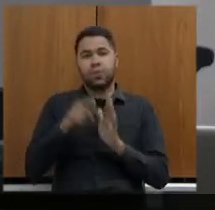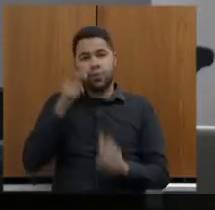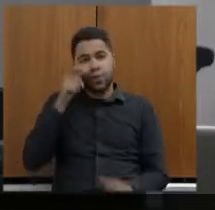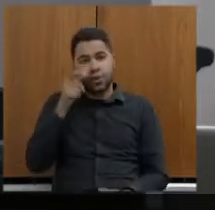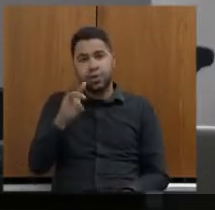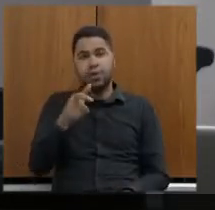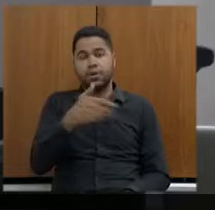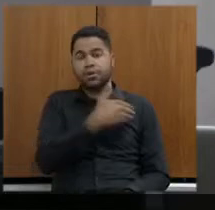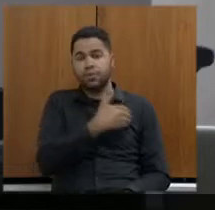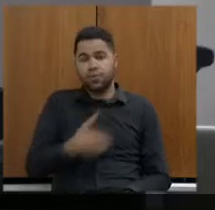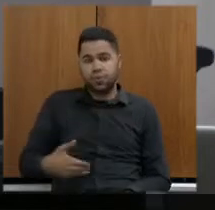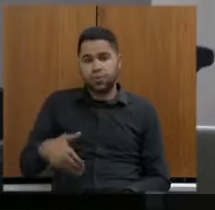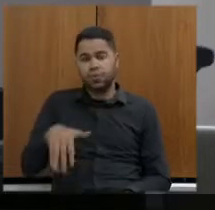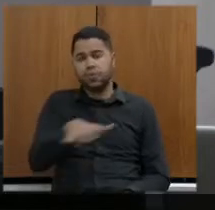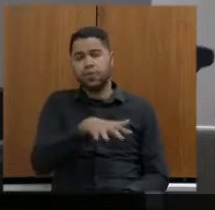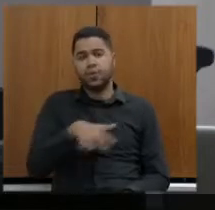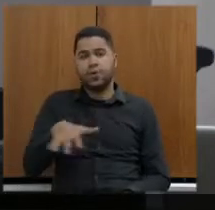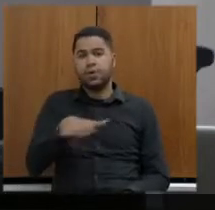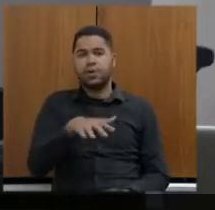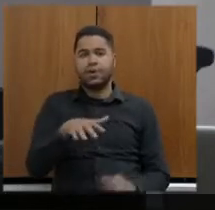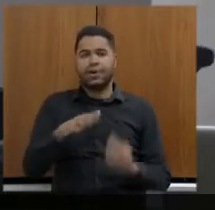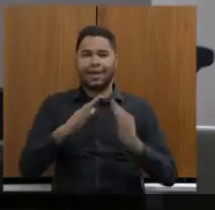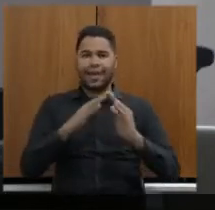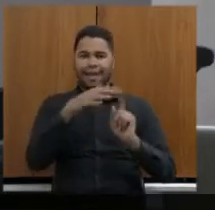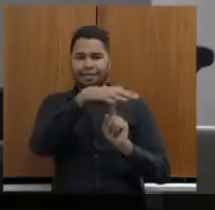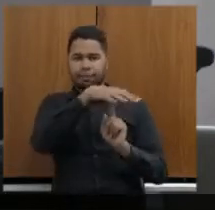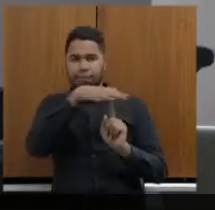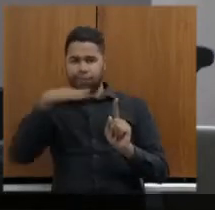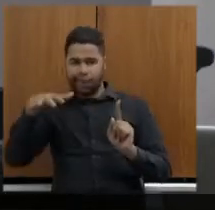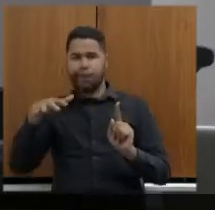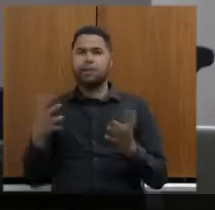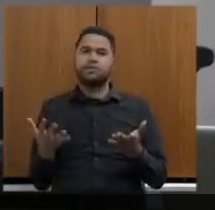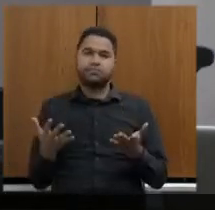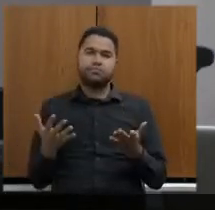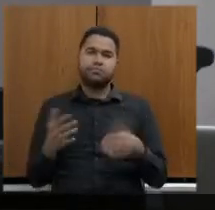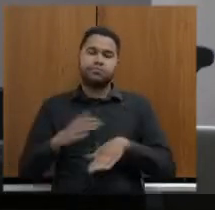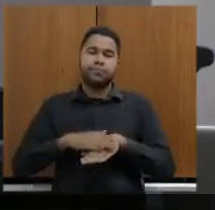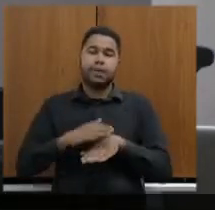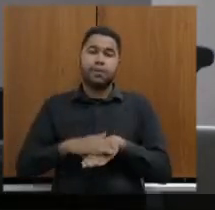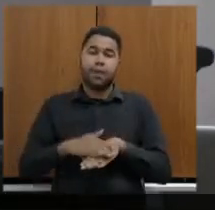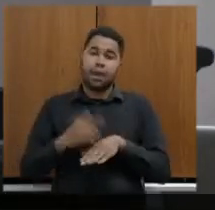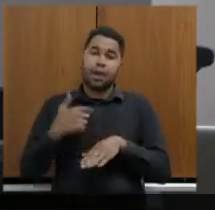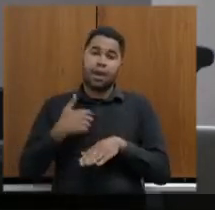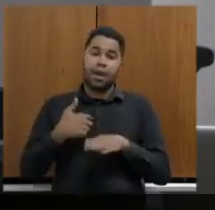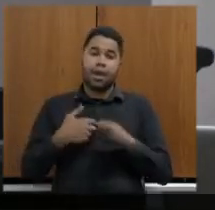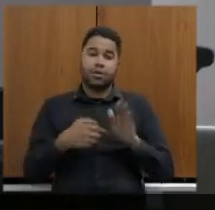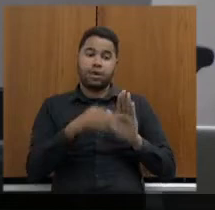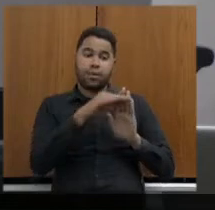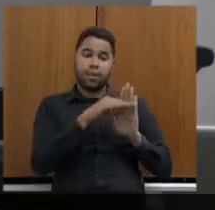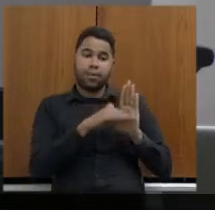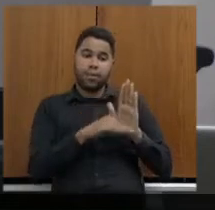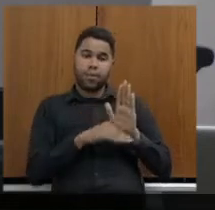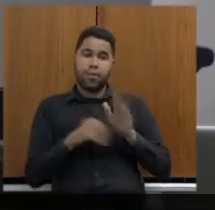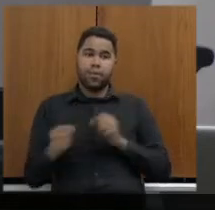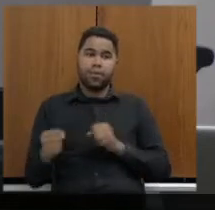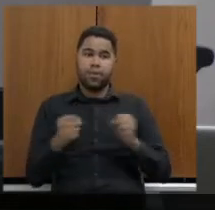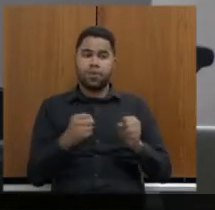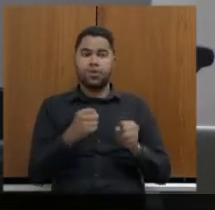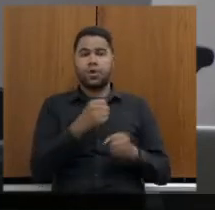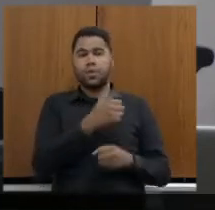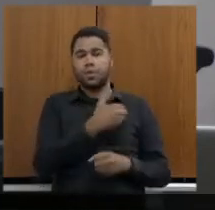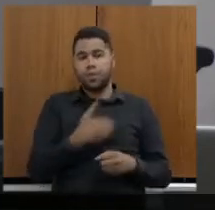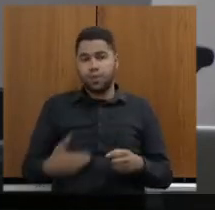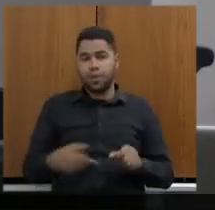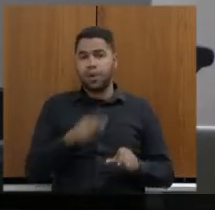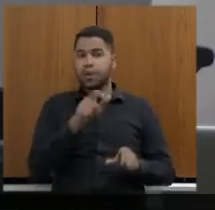público na desapropriação é uma prerrogativa do poder público então isso sendo consumado que essas